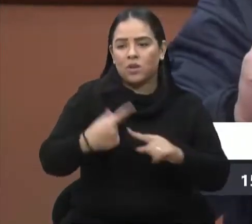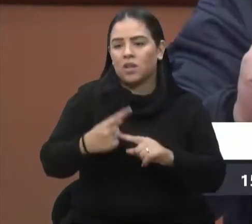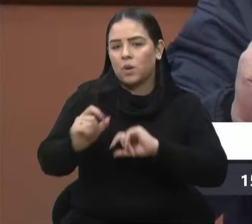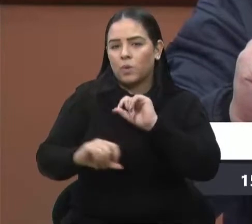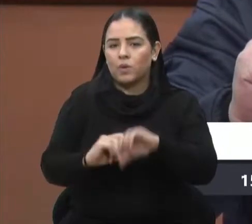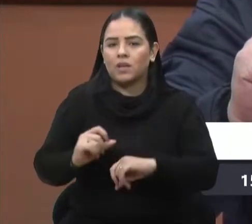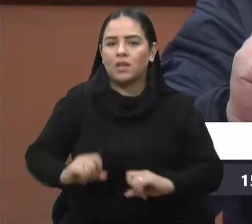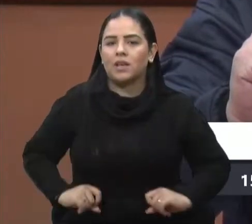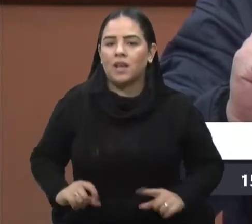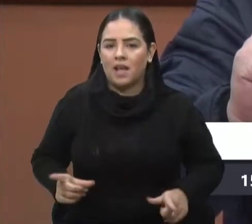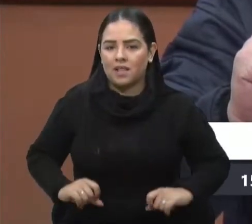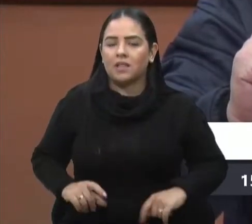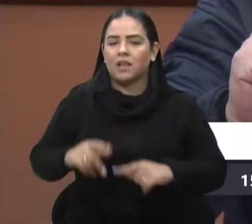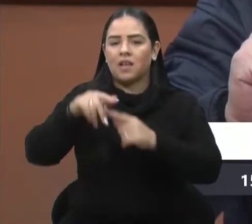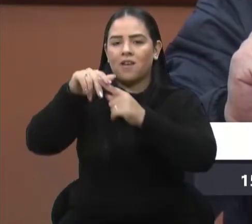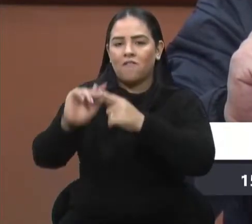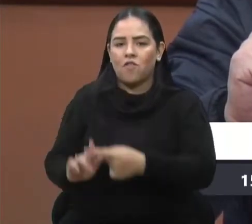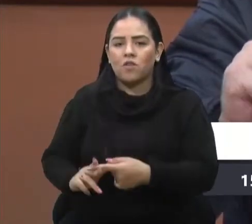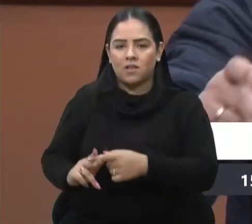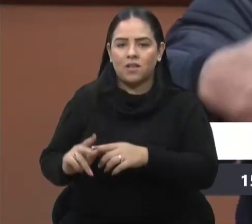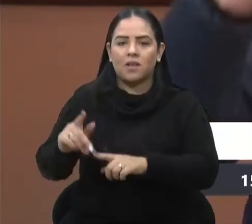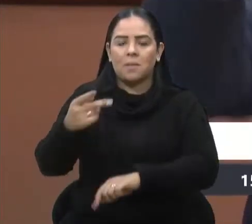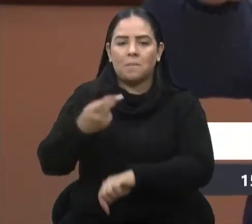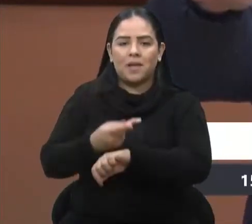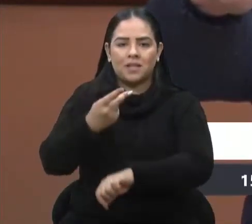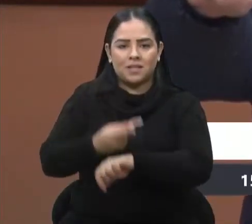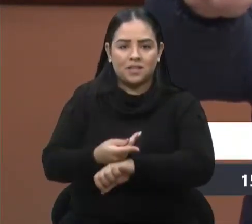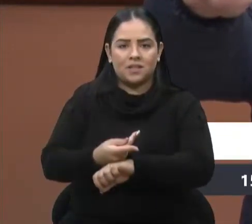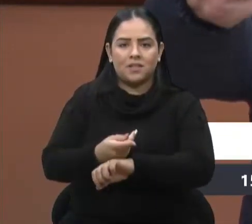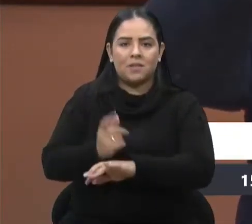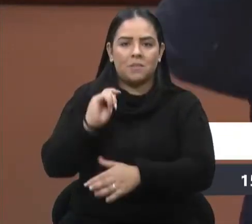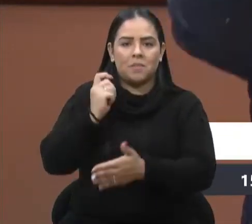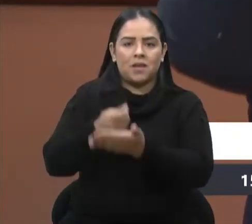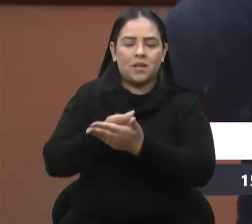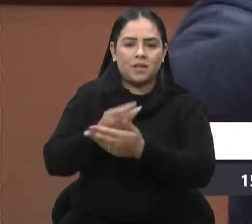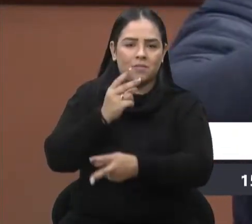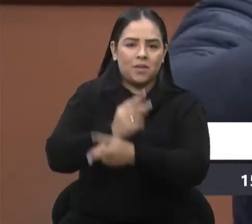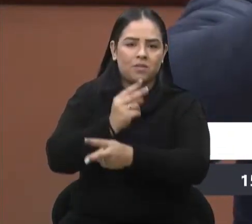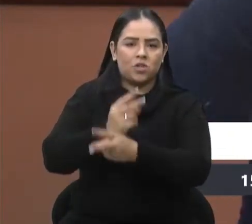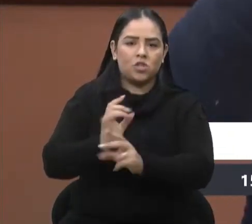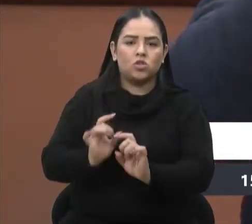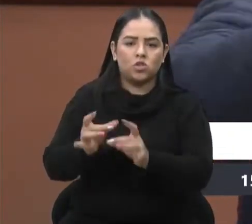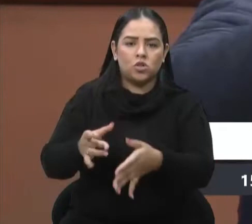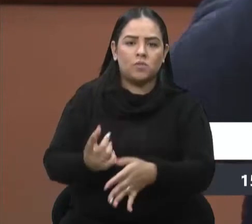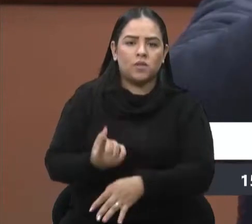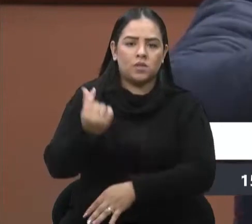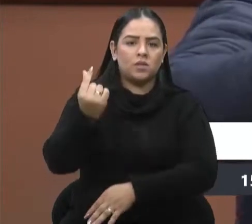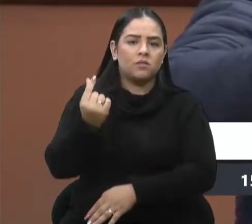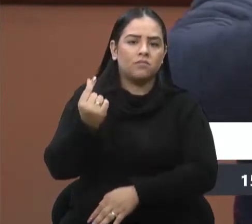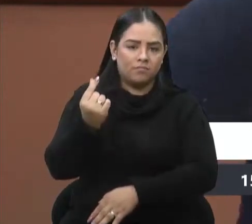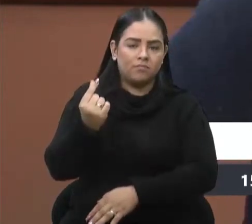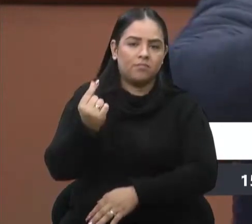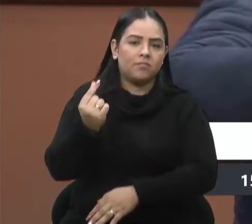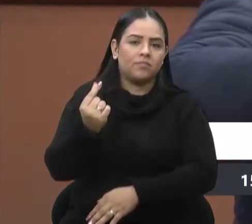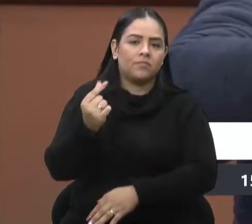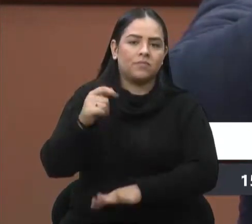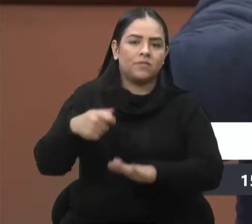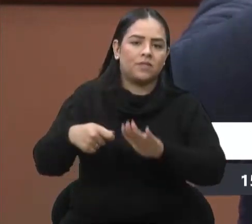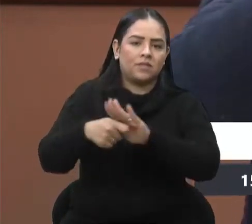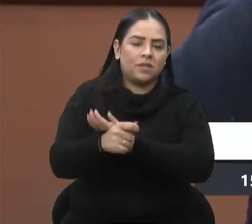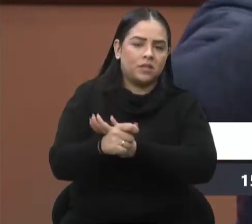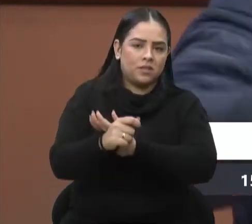na reforma e nas peças, você paga o empréstimo e ainda sobra dinheiro. Então, o investimento é,